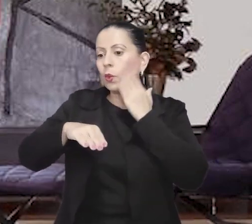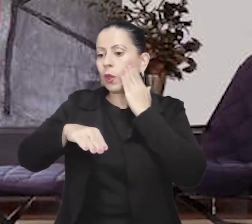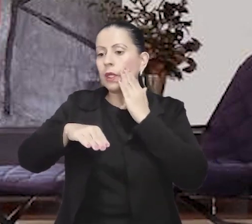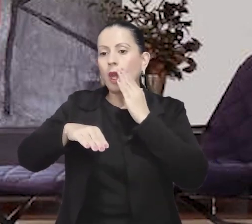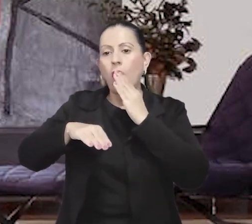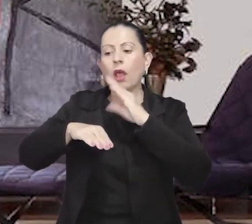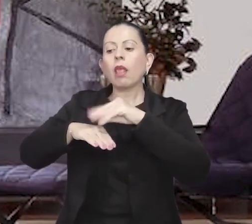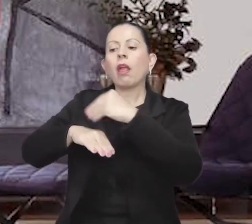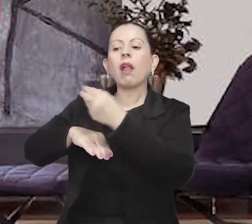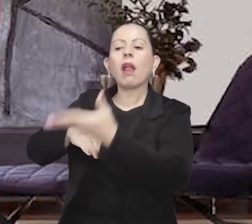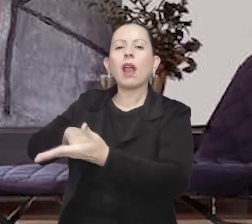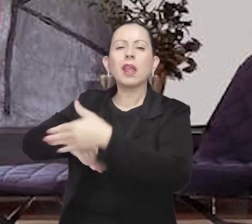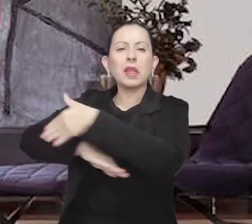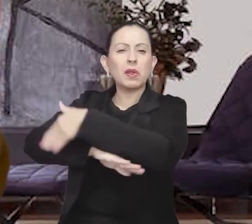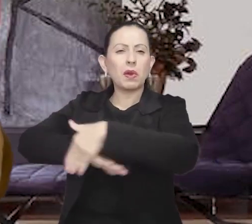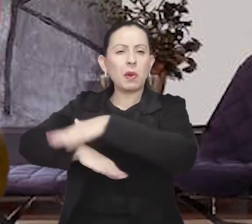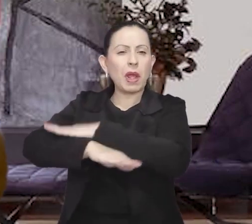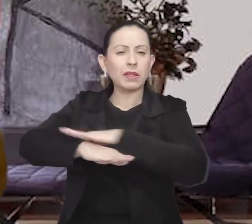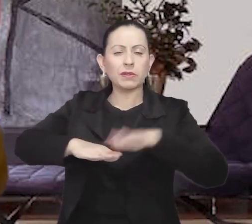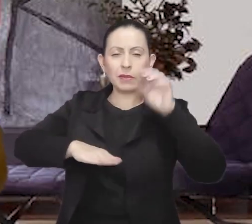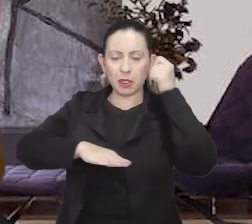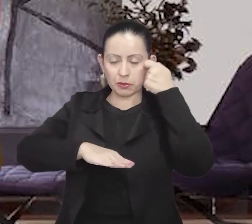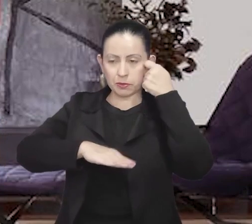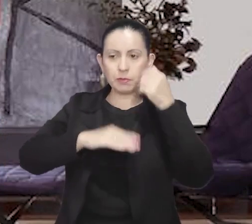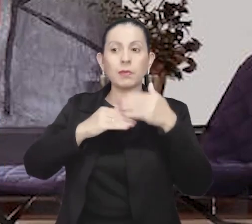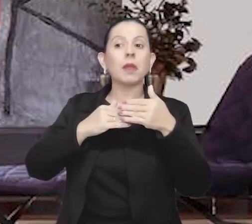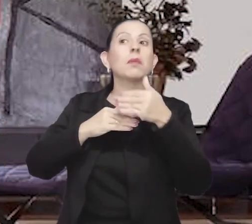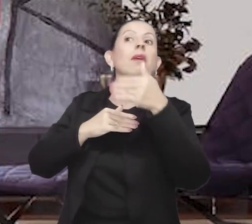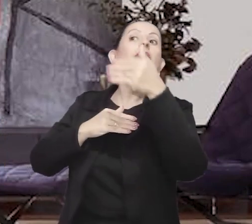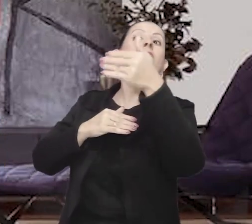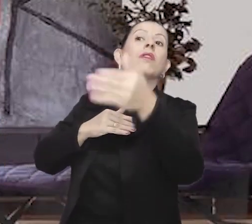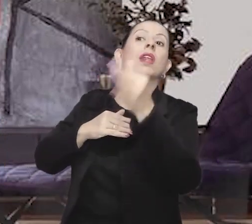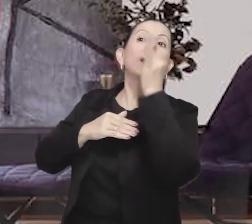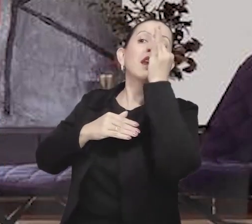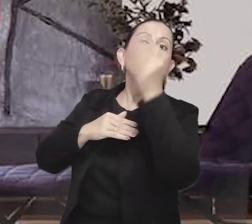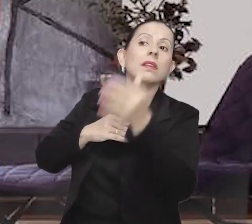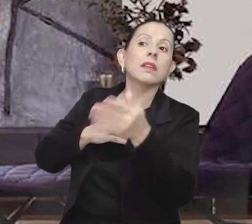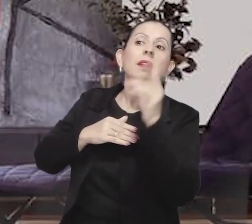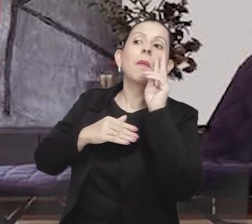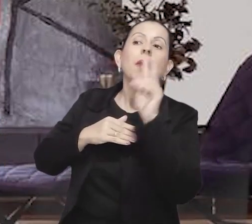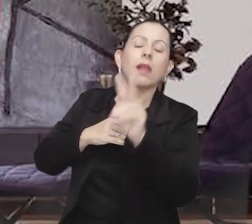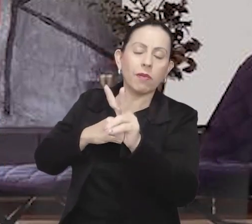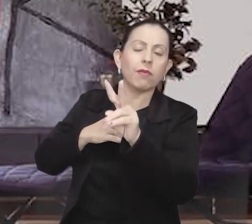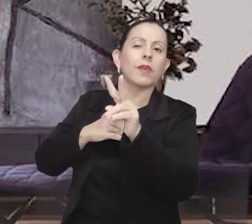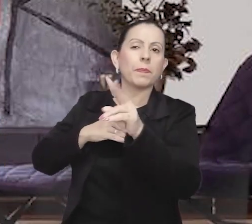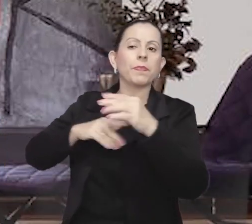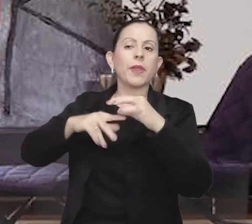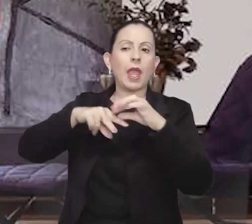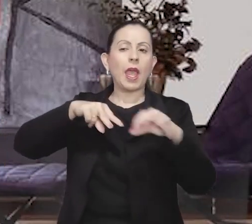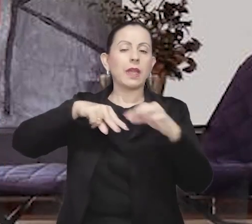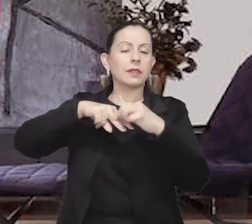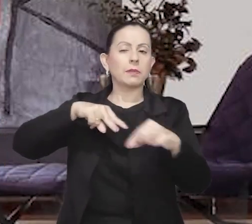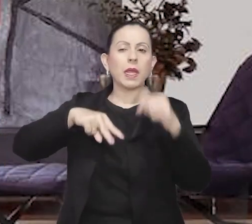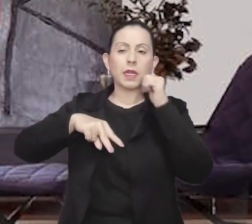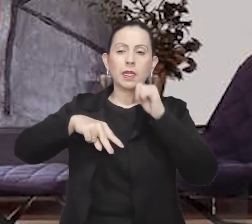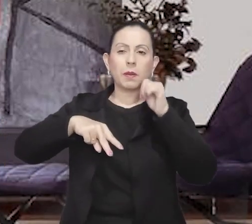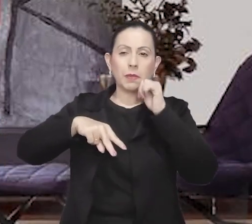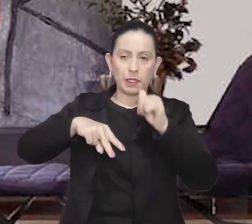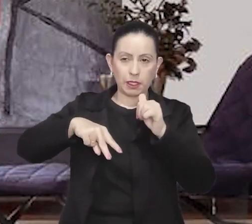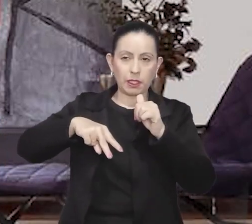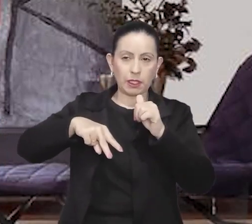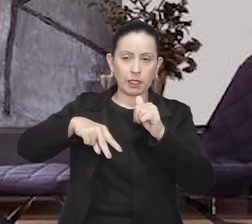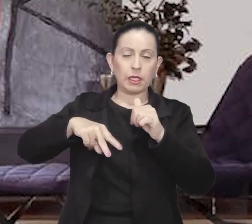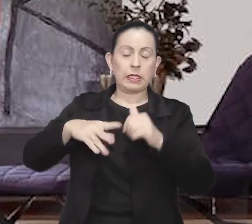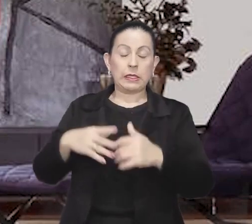dá para ver as pernas da garotinha entre os rastros de pneu queimado. A mãe sai do transe